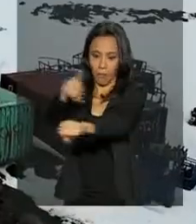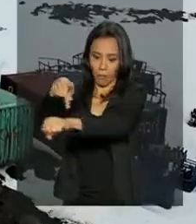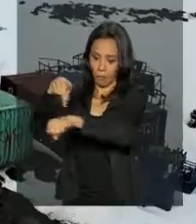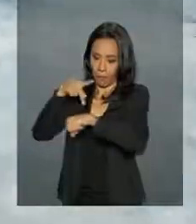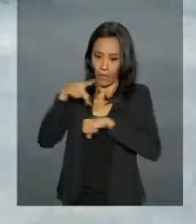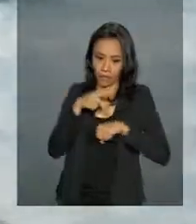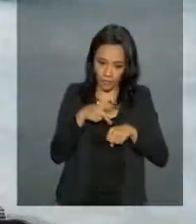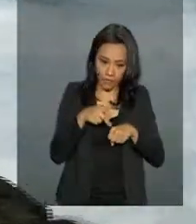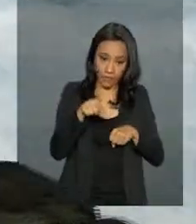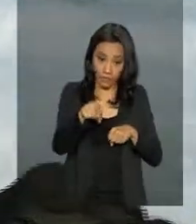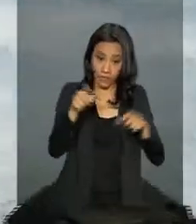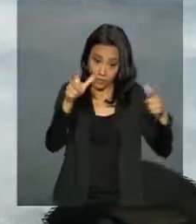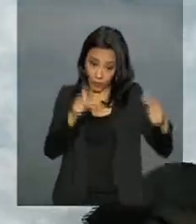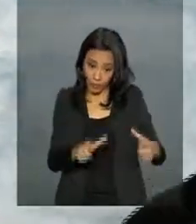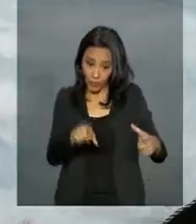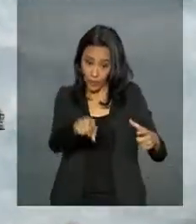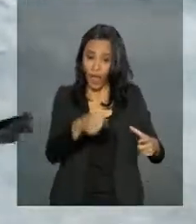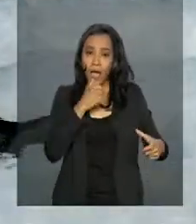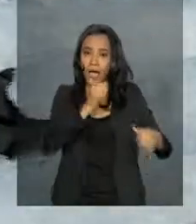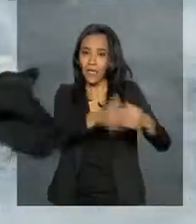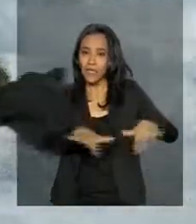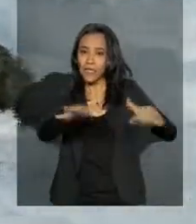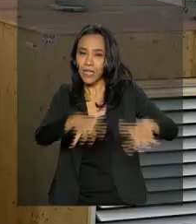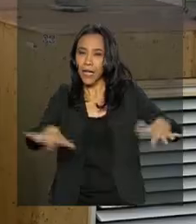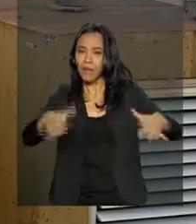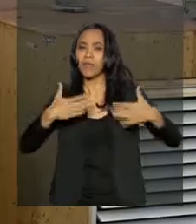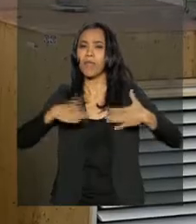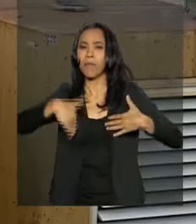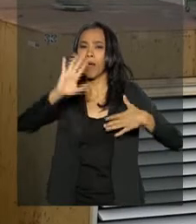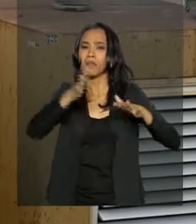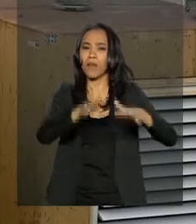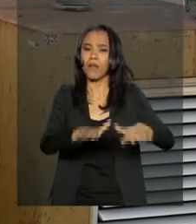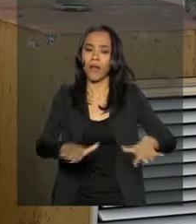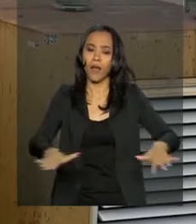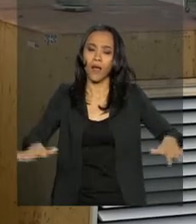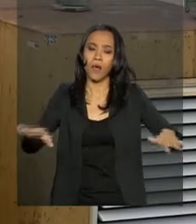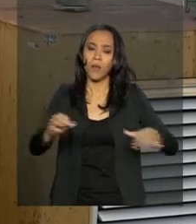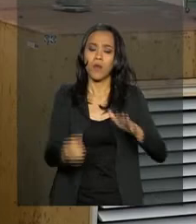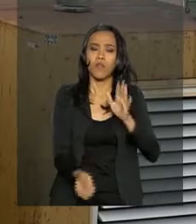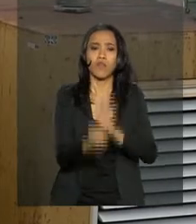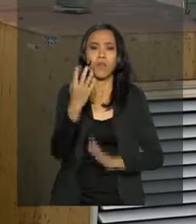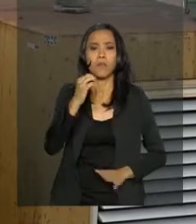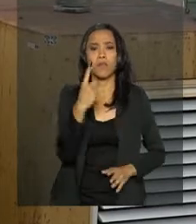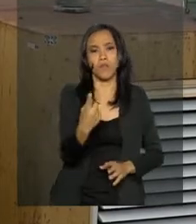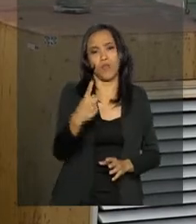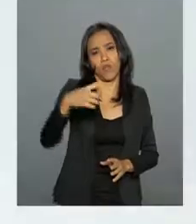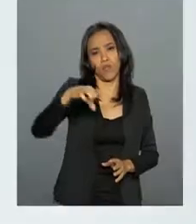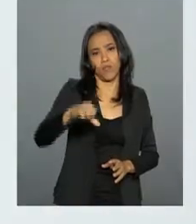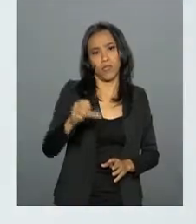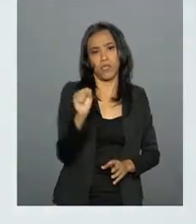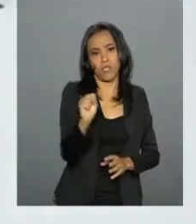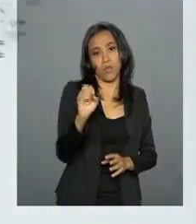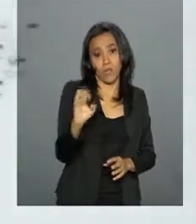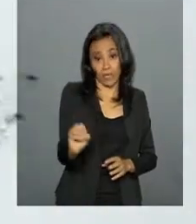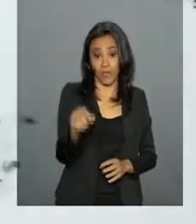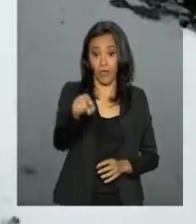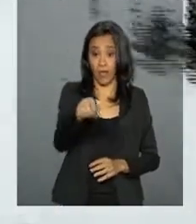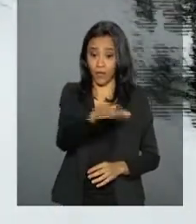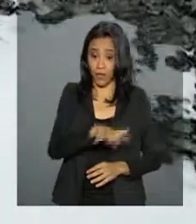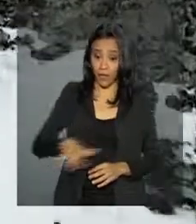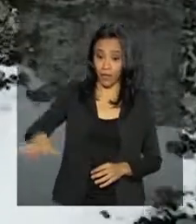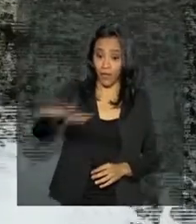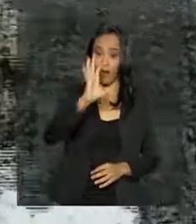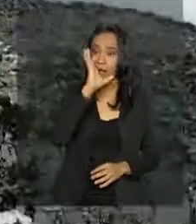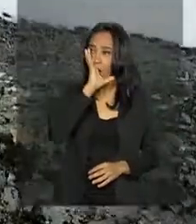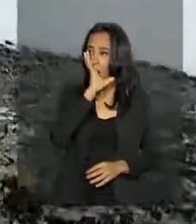Almirantado, onde as águas costumam ser calmas. Foi instalada na década de 80. Por aqui, a natureza é